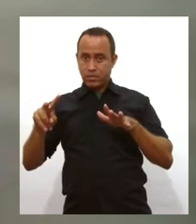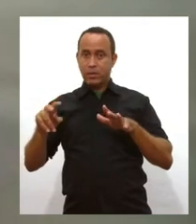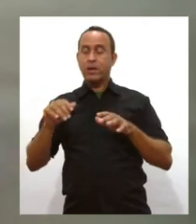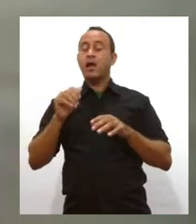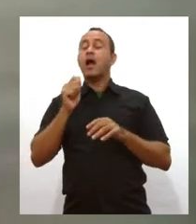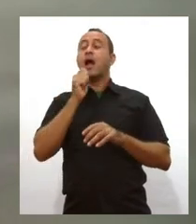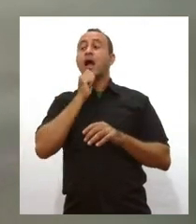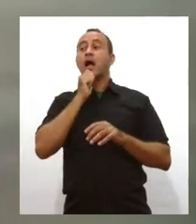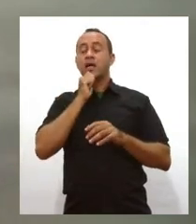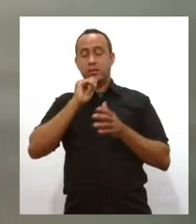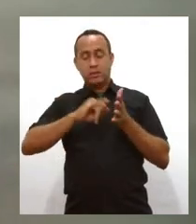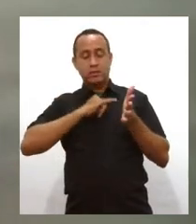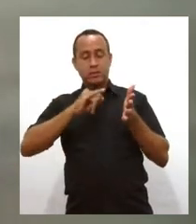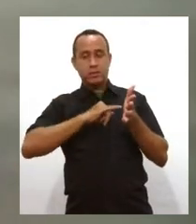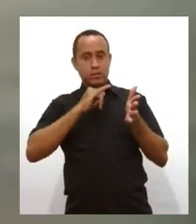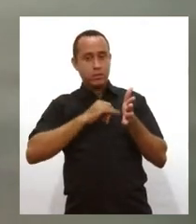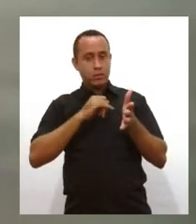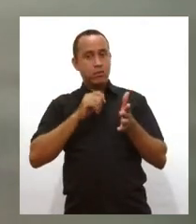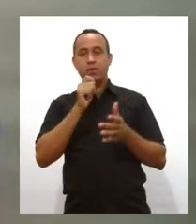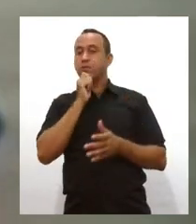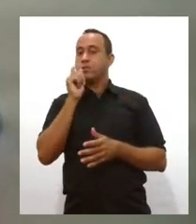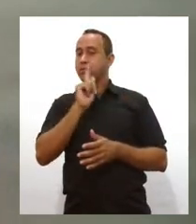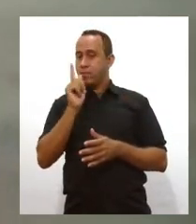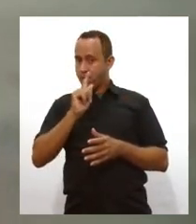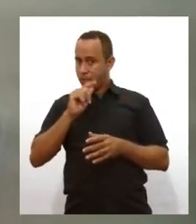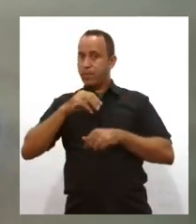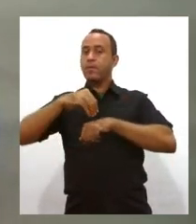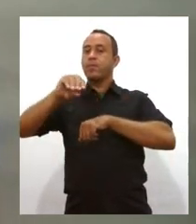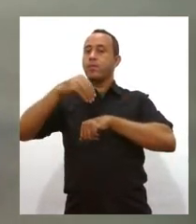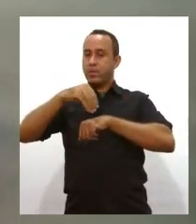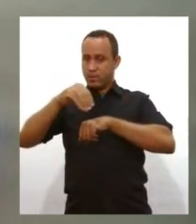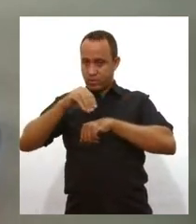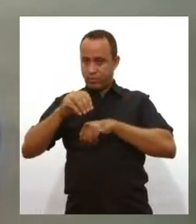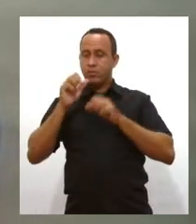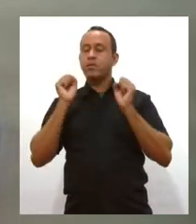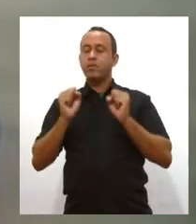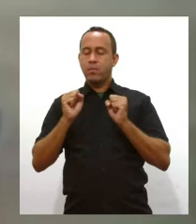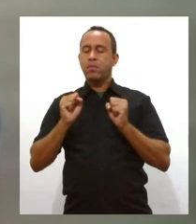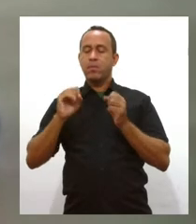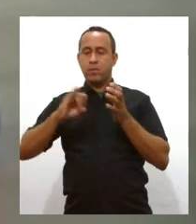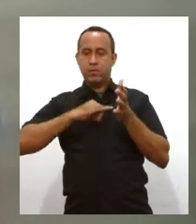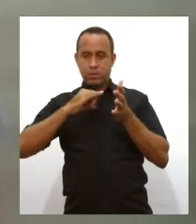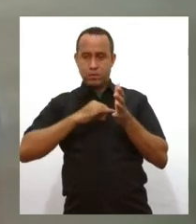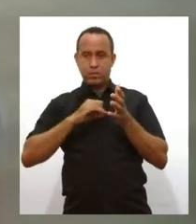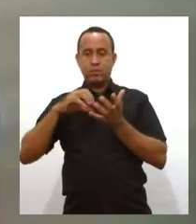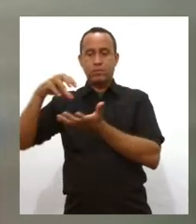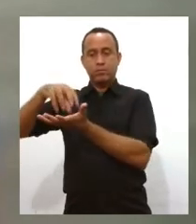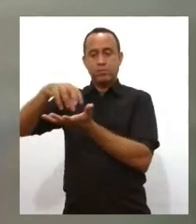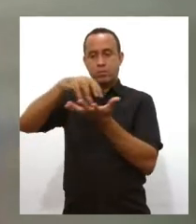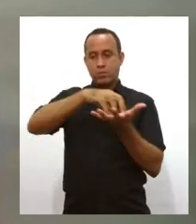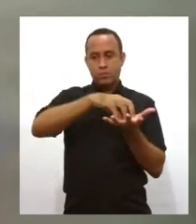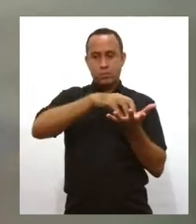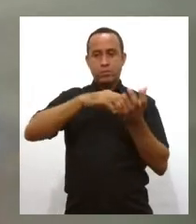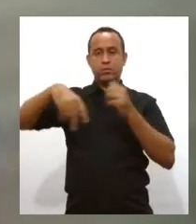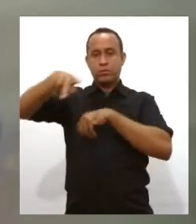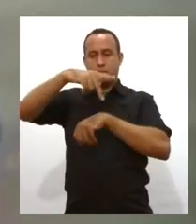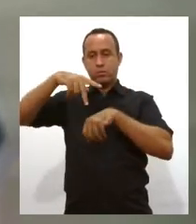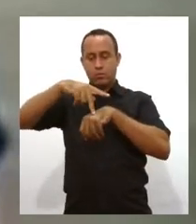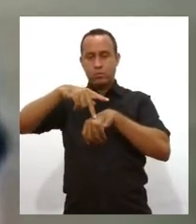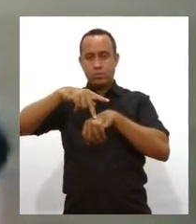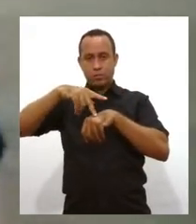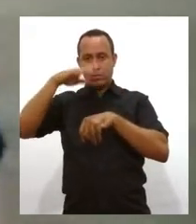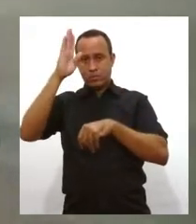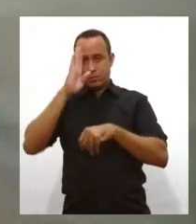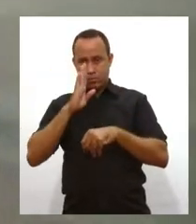assinado, mas a informação, como mostra o radar econômico, já circula entre as embaixadas do país. Atualmente, há voos